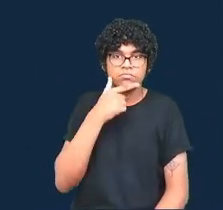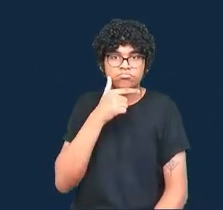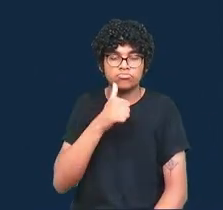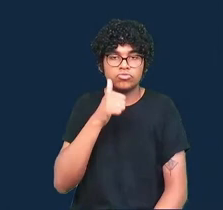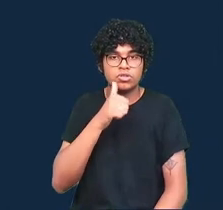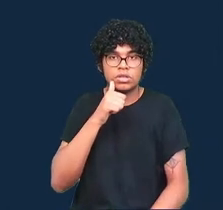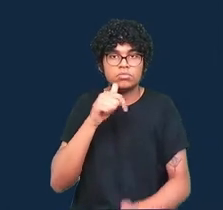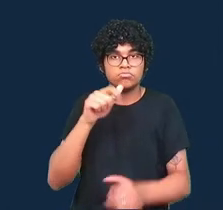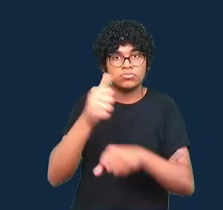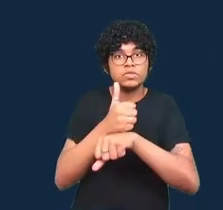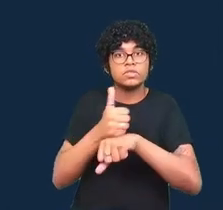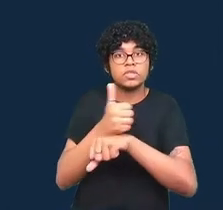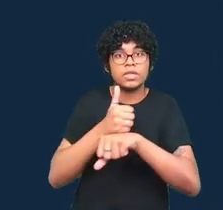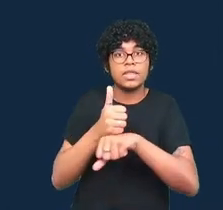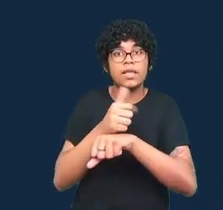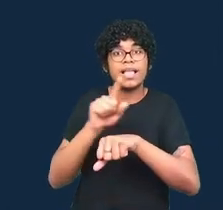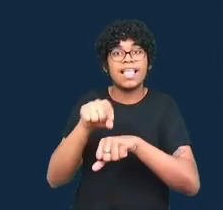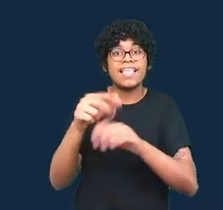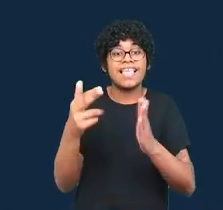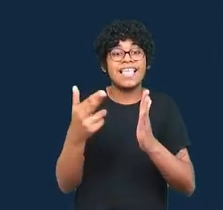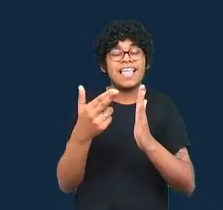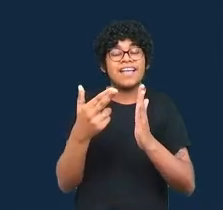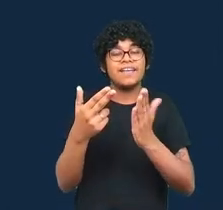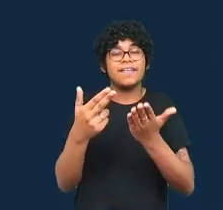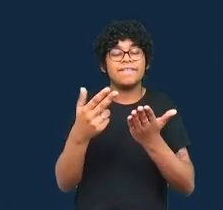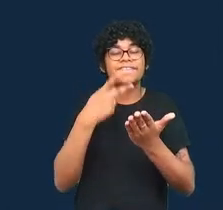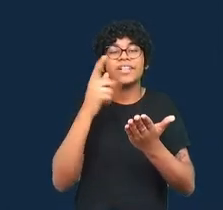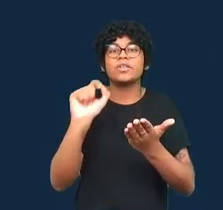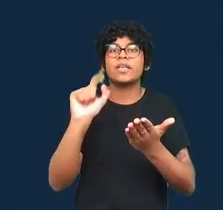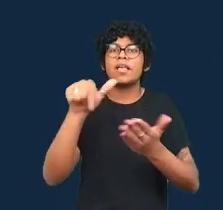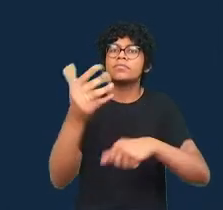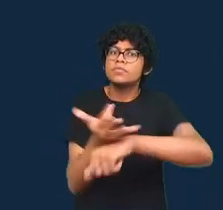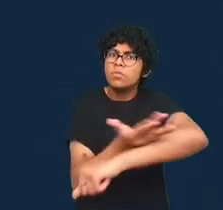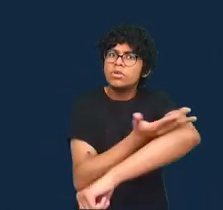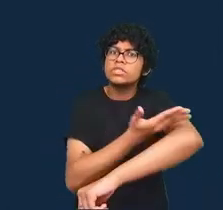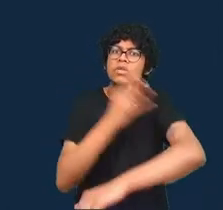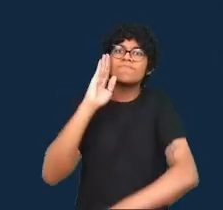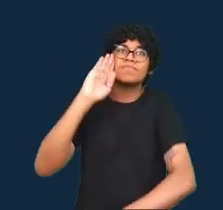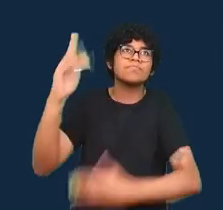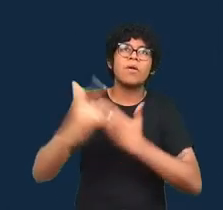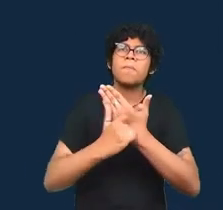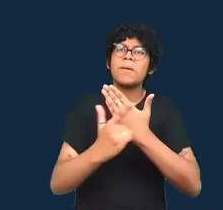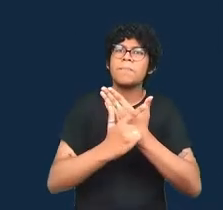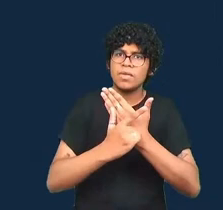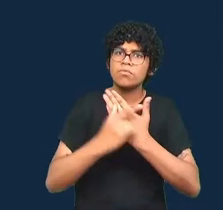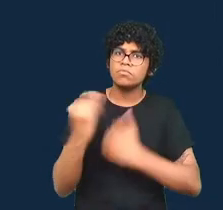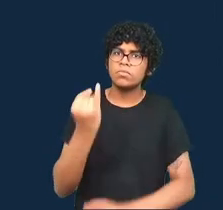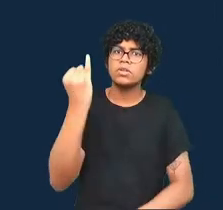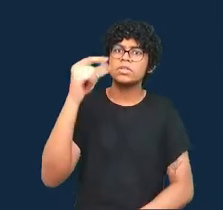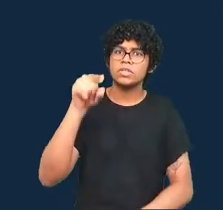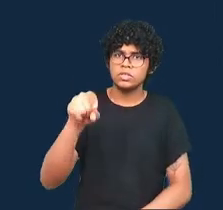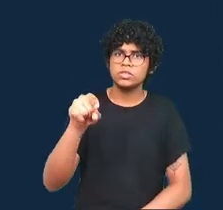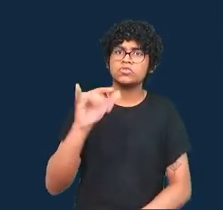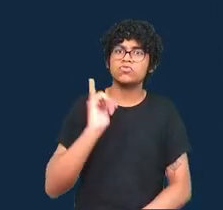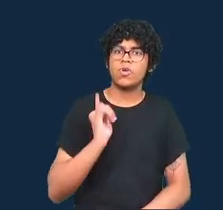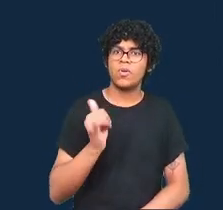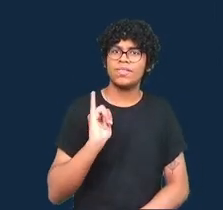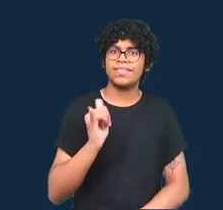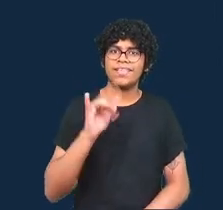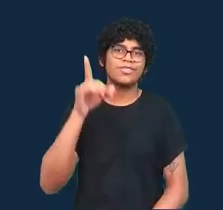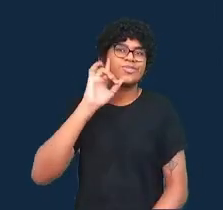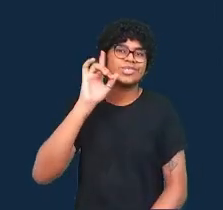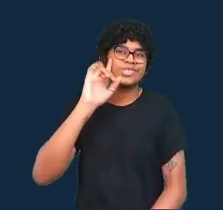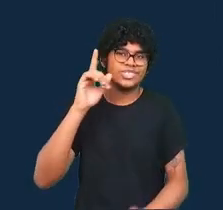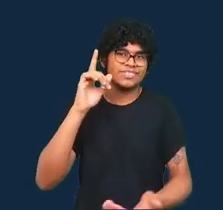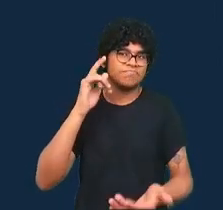importante que as emoções têm nos engajamentos das pessoas do cotidiano quando leem uma notícia